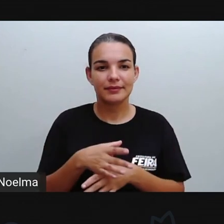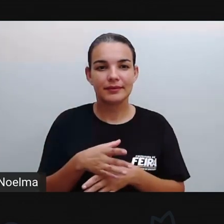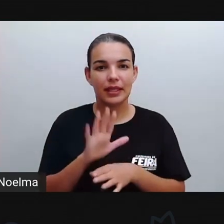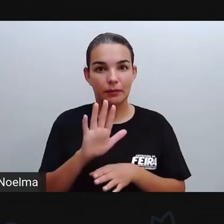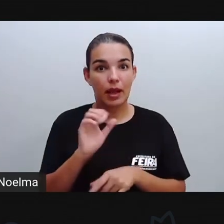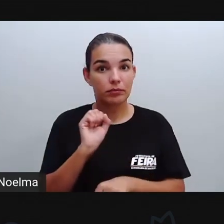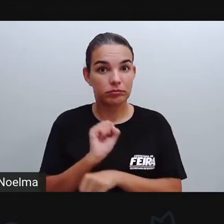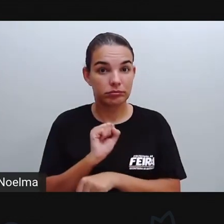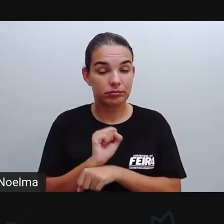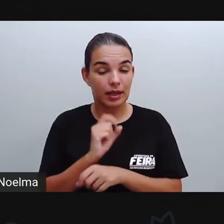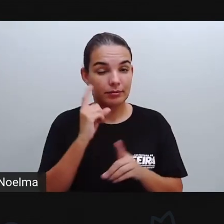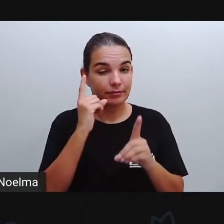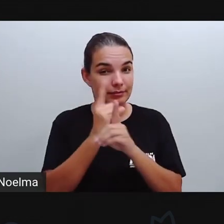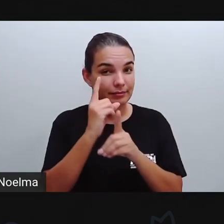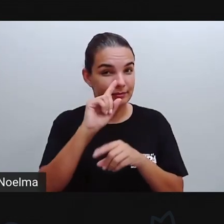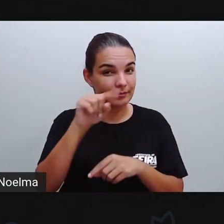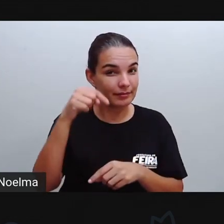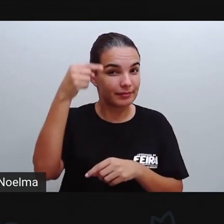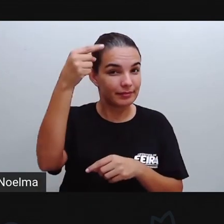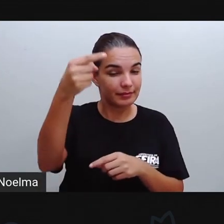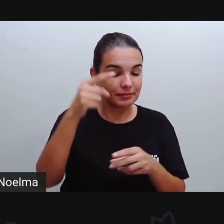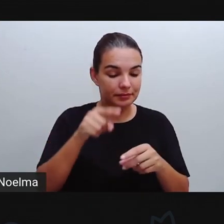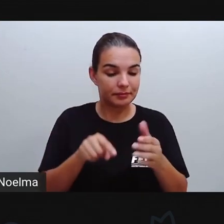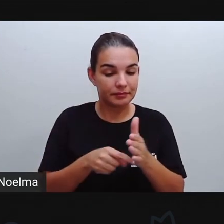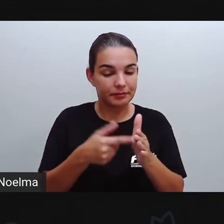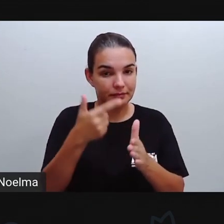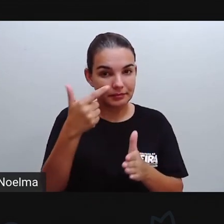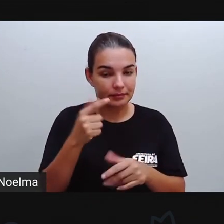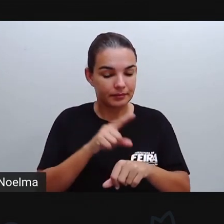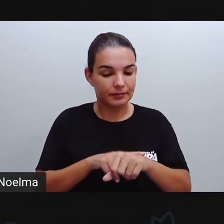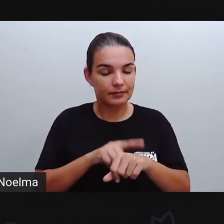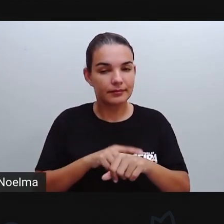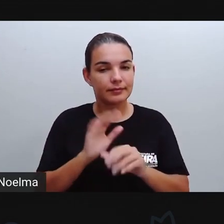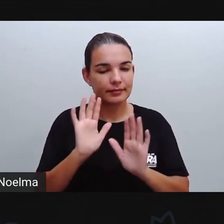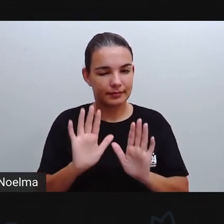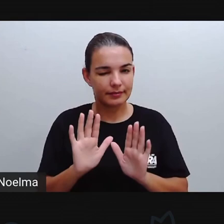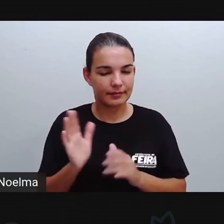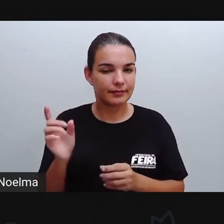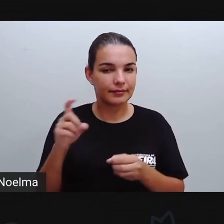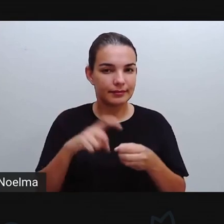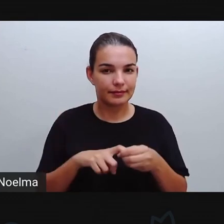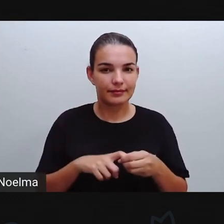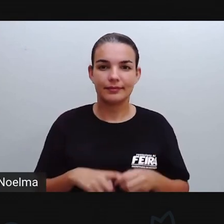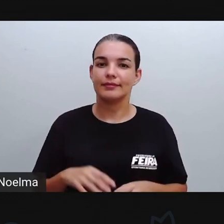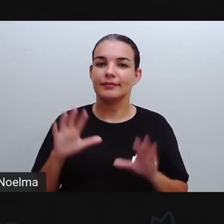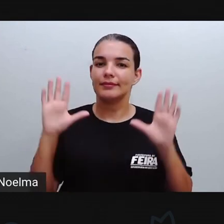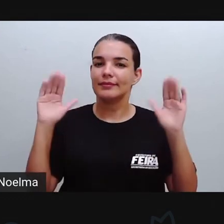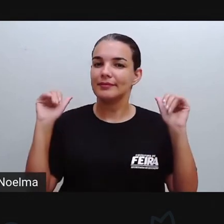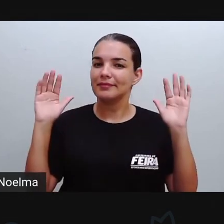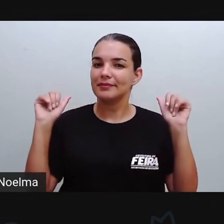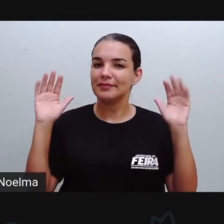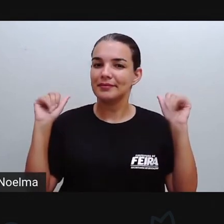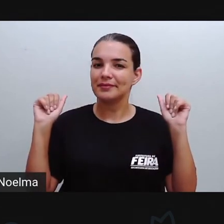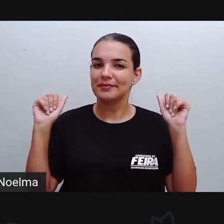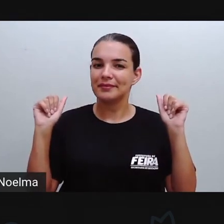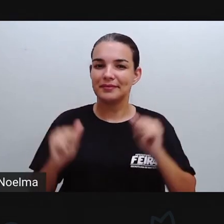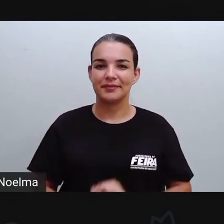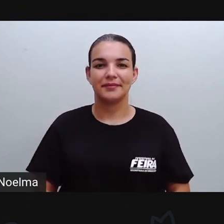aqui, mas a gente já tem encontro marcado para o nosso segundo momento. Daqui a pouquinho a gente está de volta, certo? Beijão e tchau, tchau!